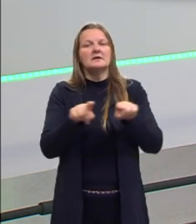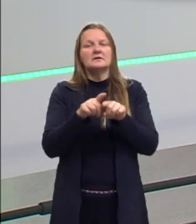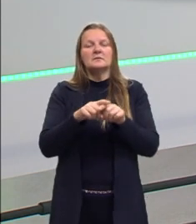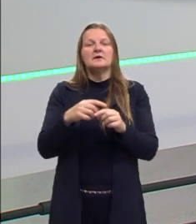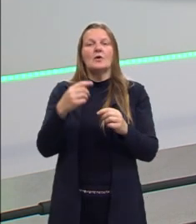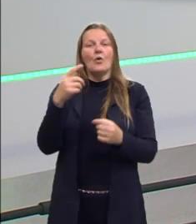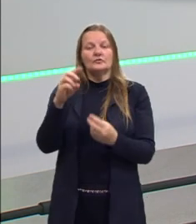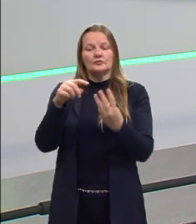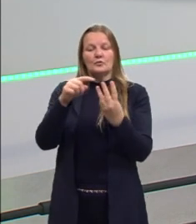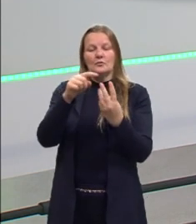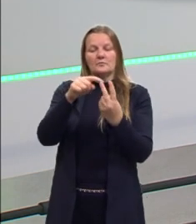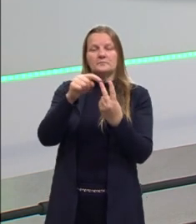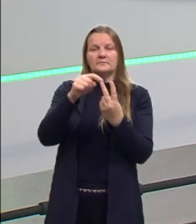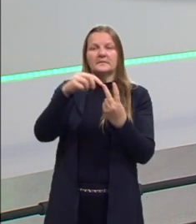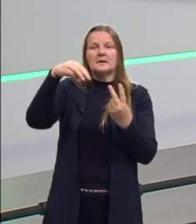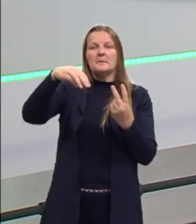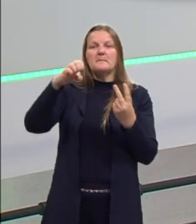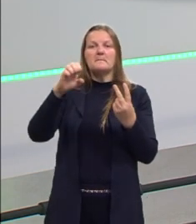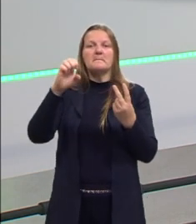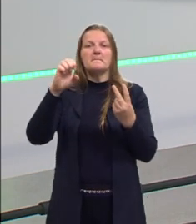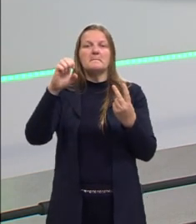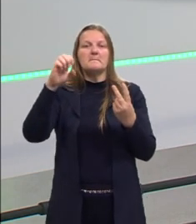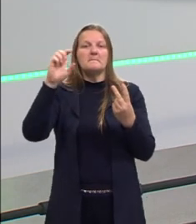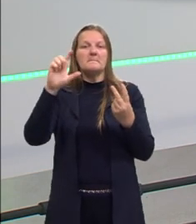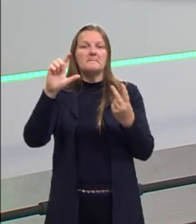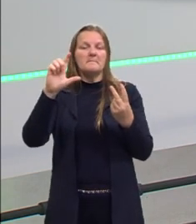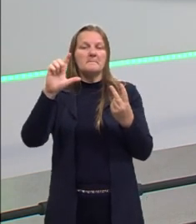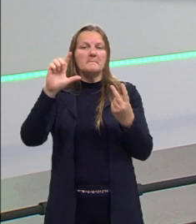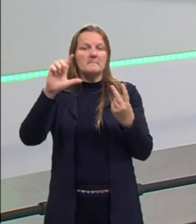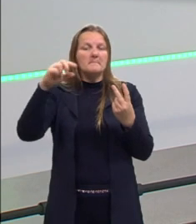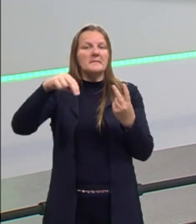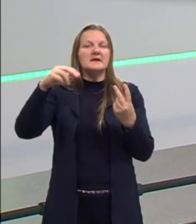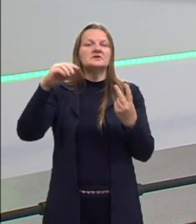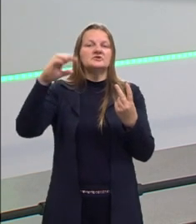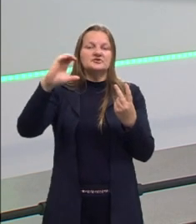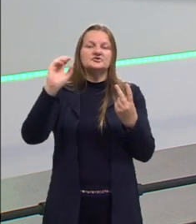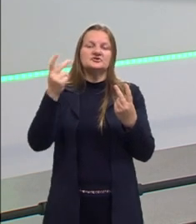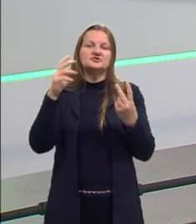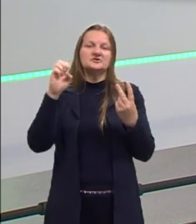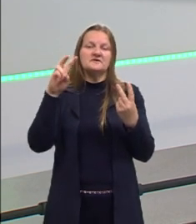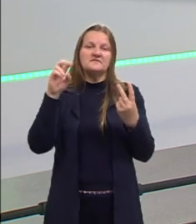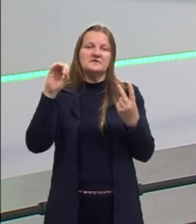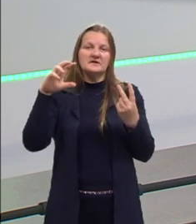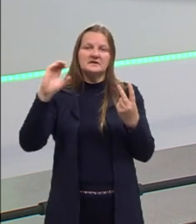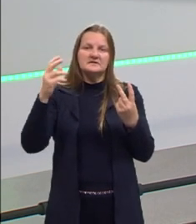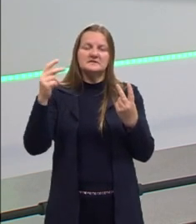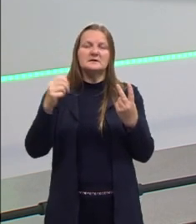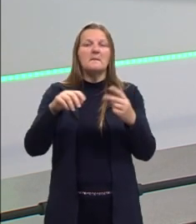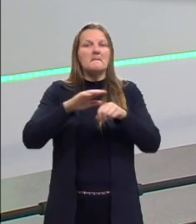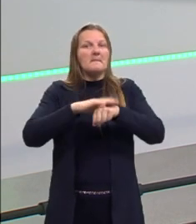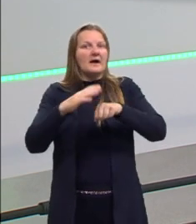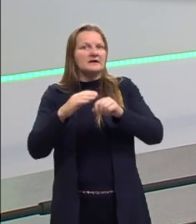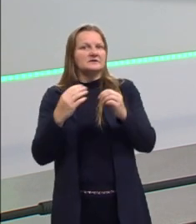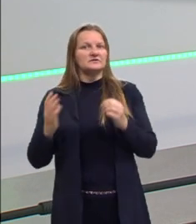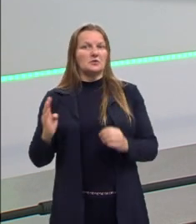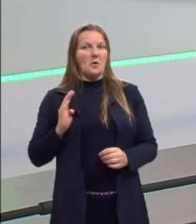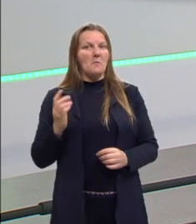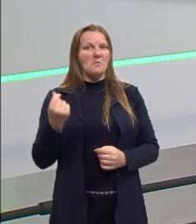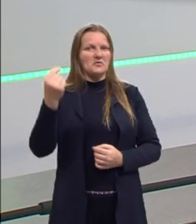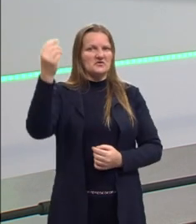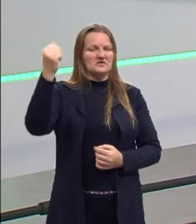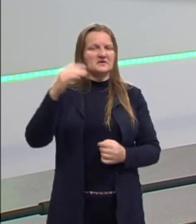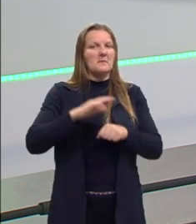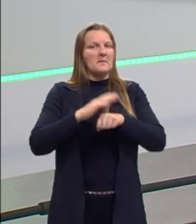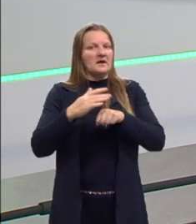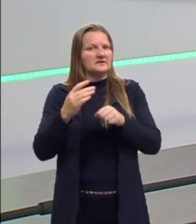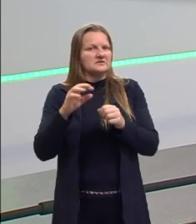Menchevique, um partido mais burguês e mais liberal. Essas derrotas militares, então, geraram muita